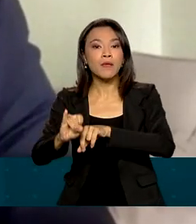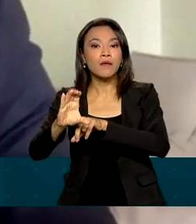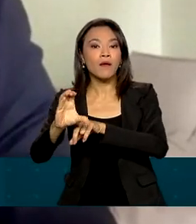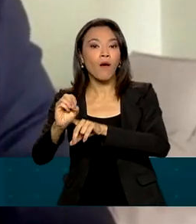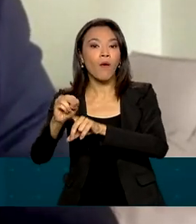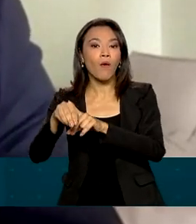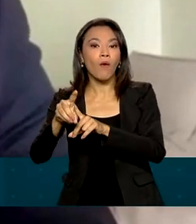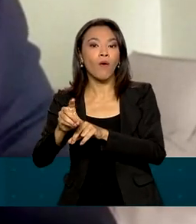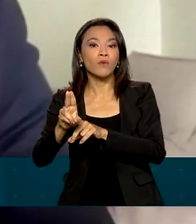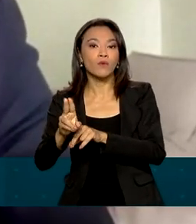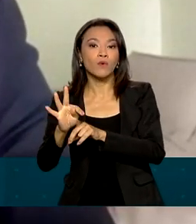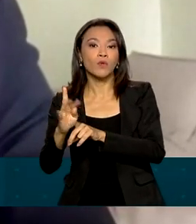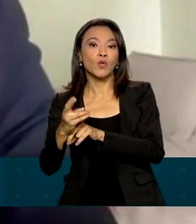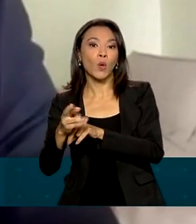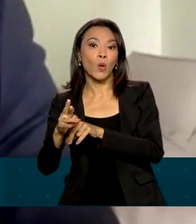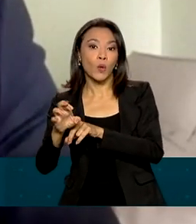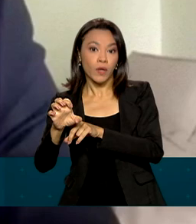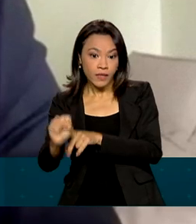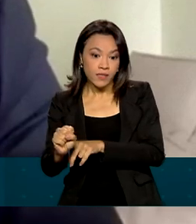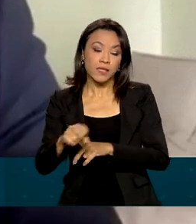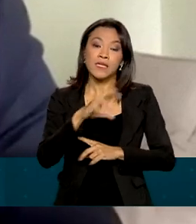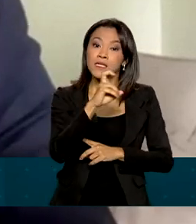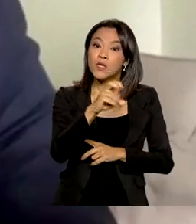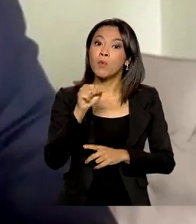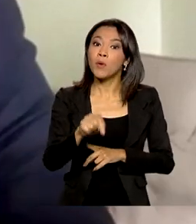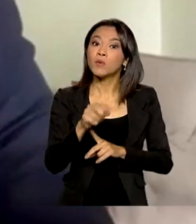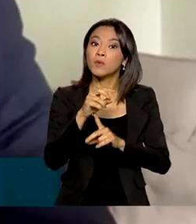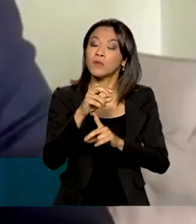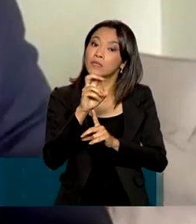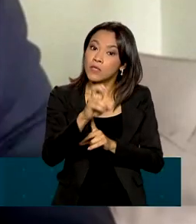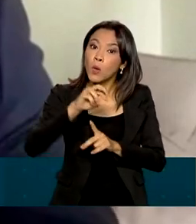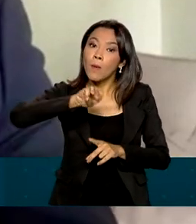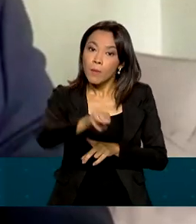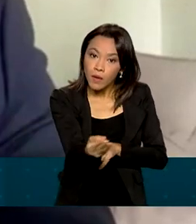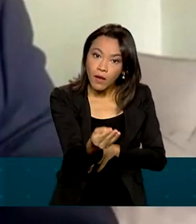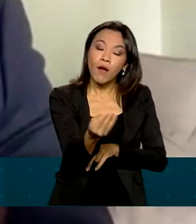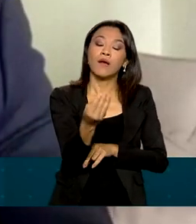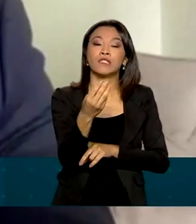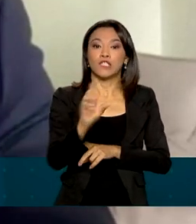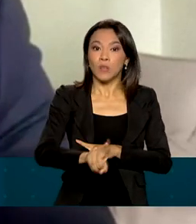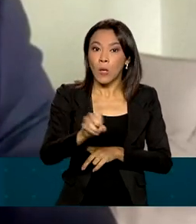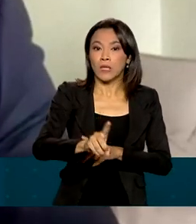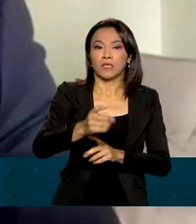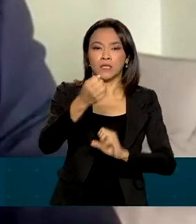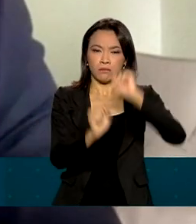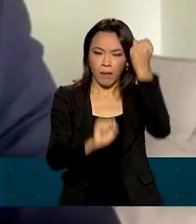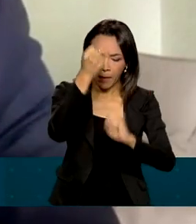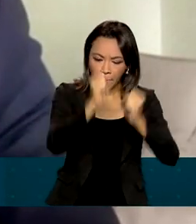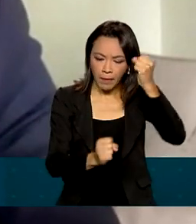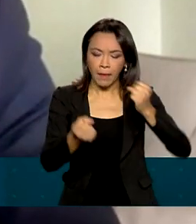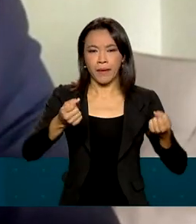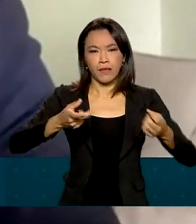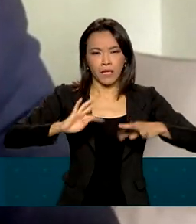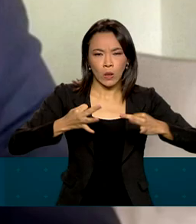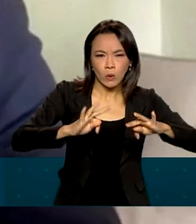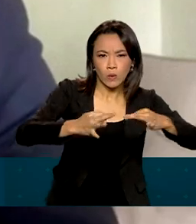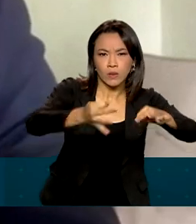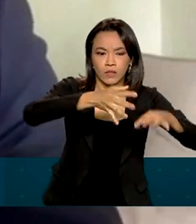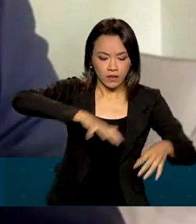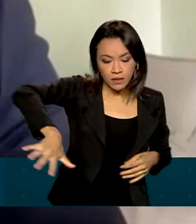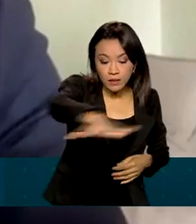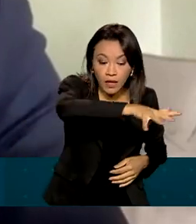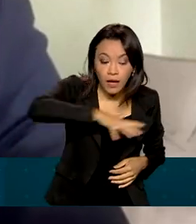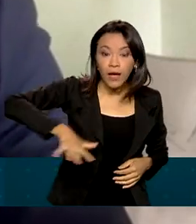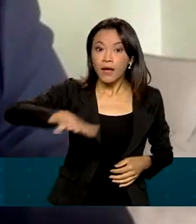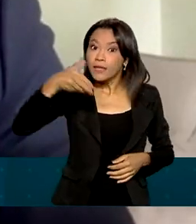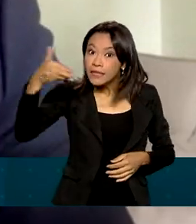Absemi, cerca de 2,5 bilhões de dólares aqui no Brasil em máquinas, equipamentos e processos de manufatura. Portanto, é